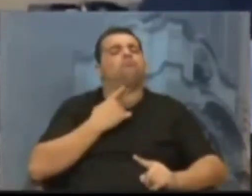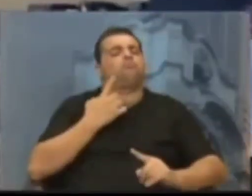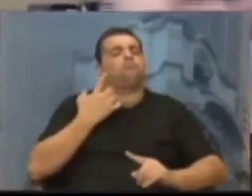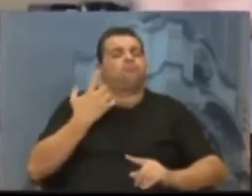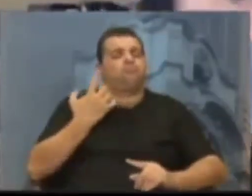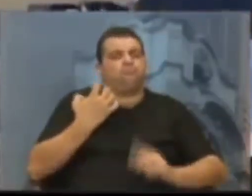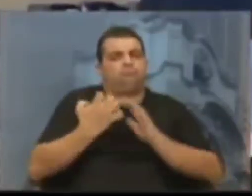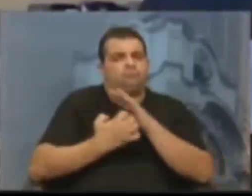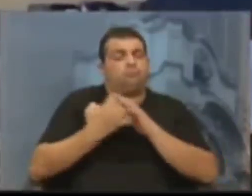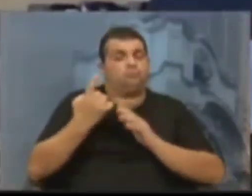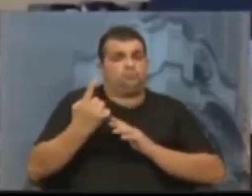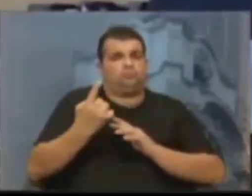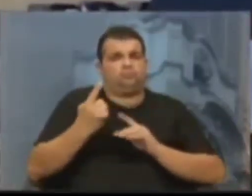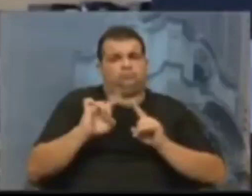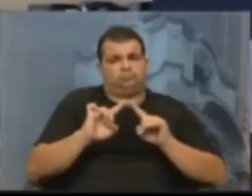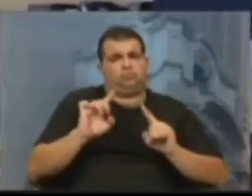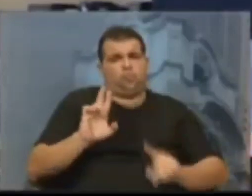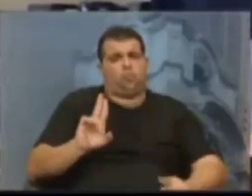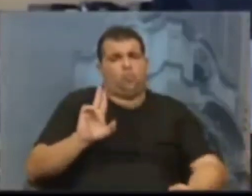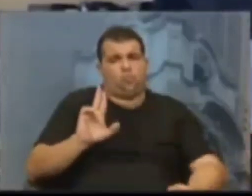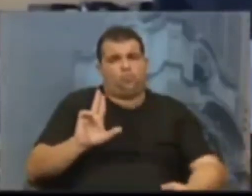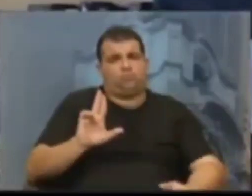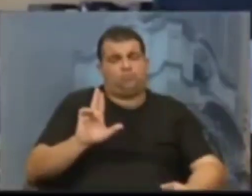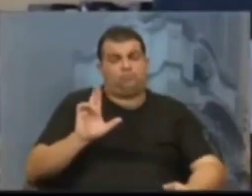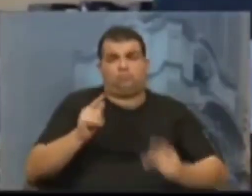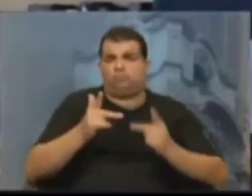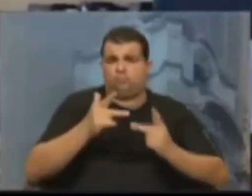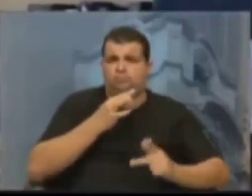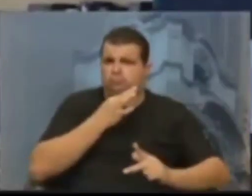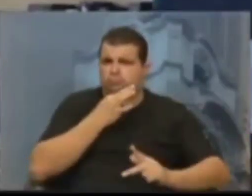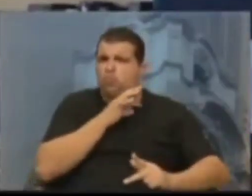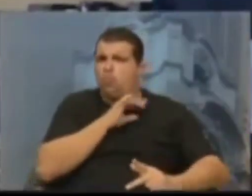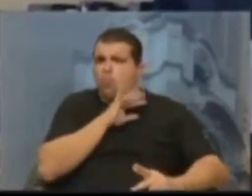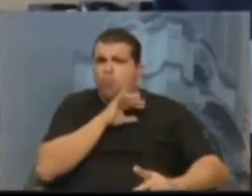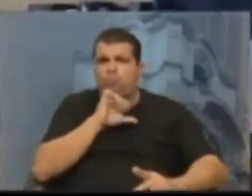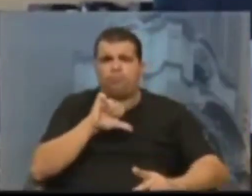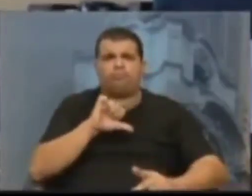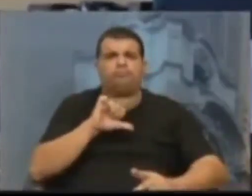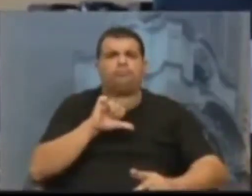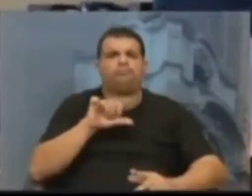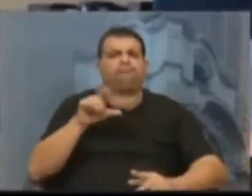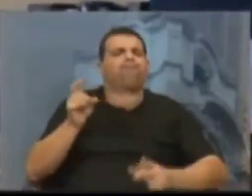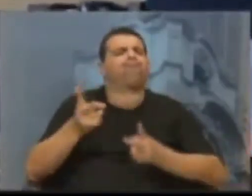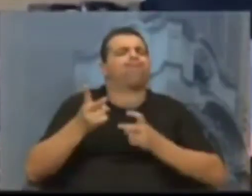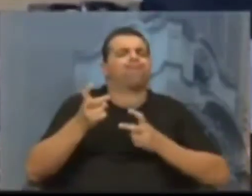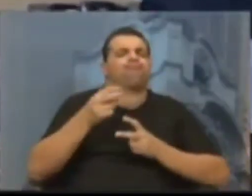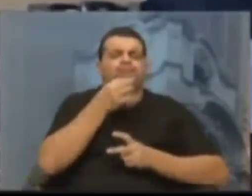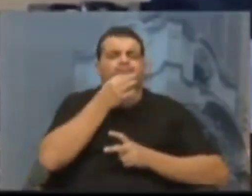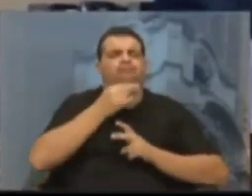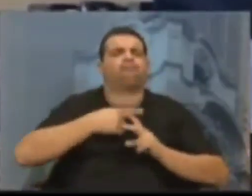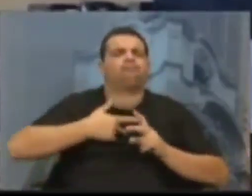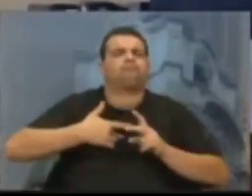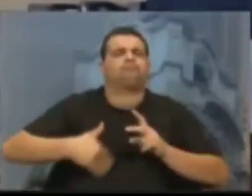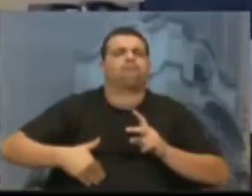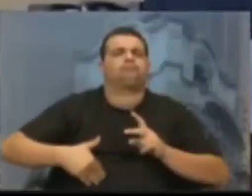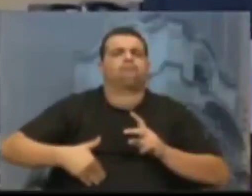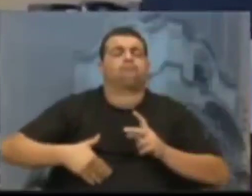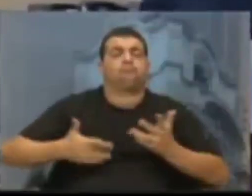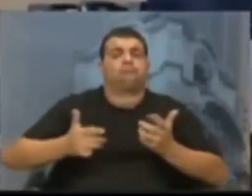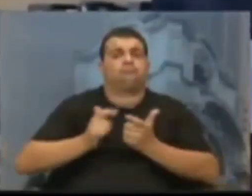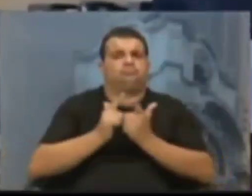mas a gente utiliza um termo porque é um termo negativo para ganhar opinião pública. Hoje mesmo nos jornais estava lá,